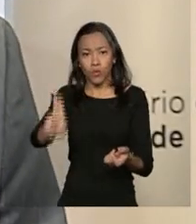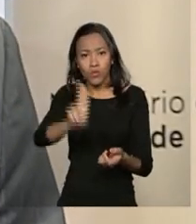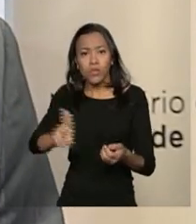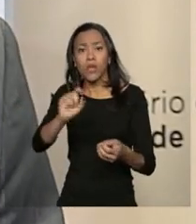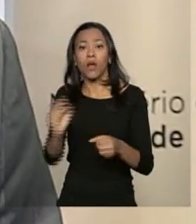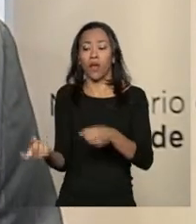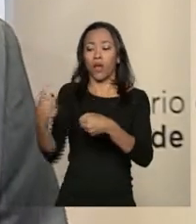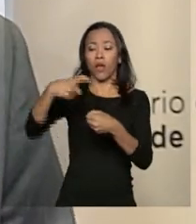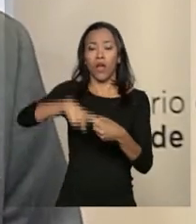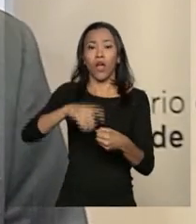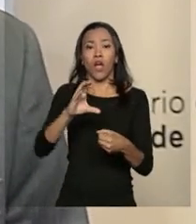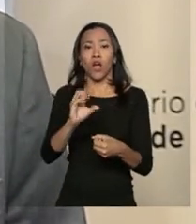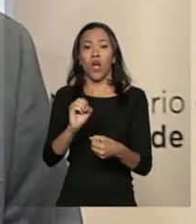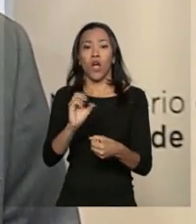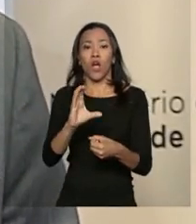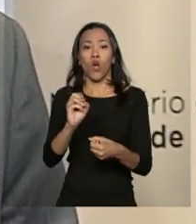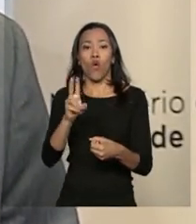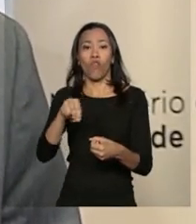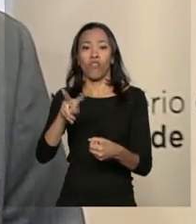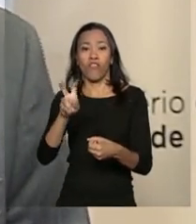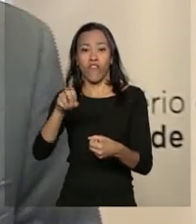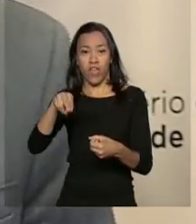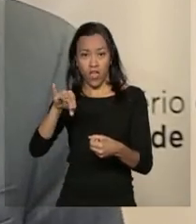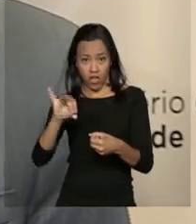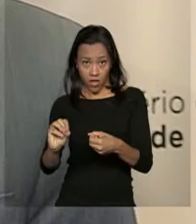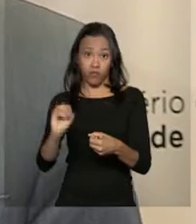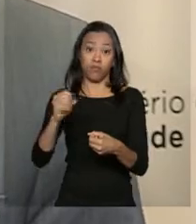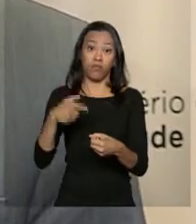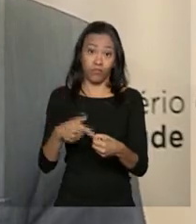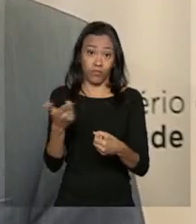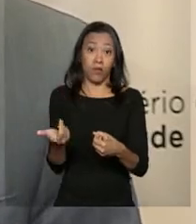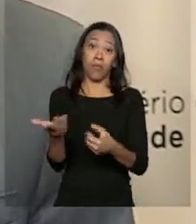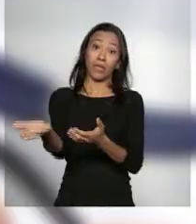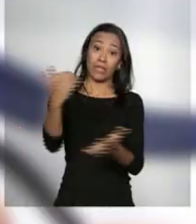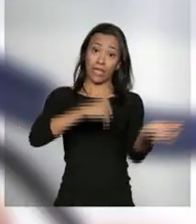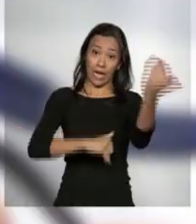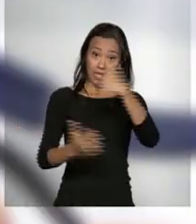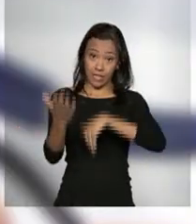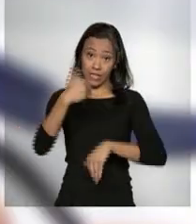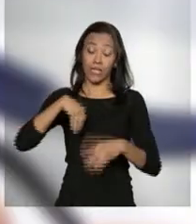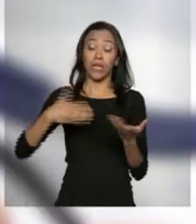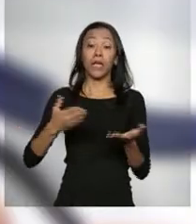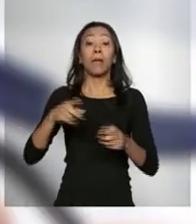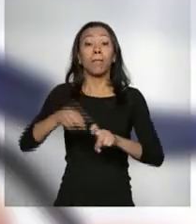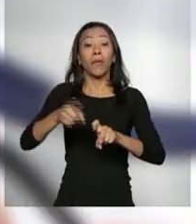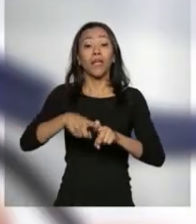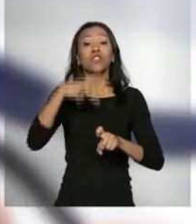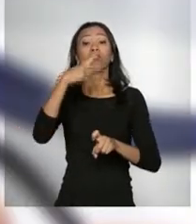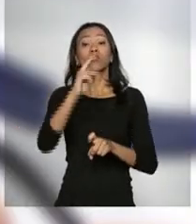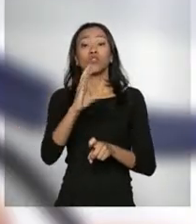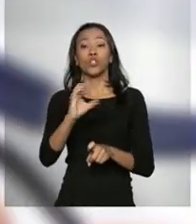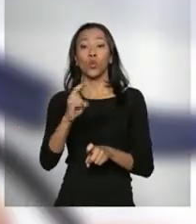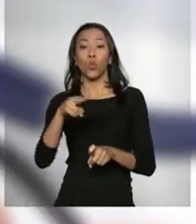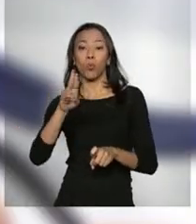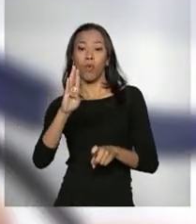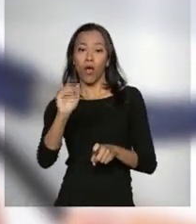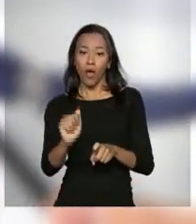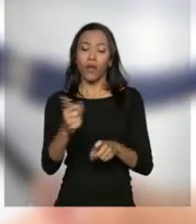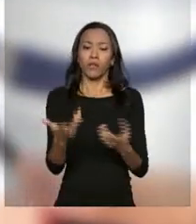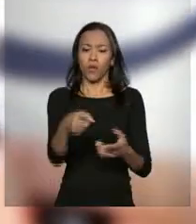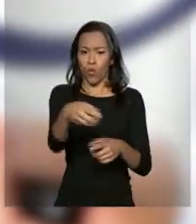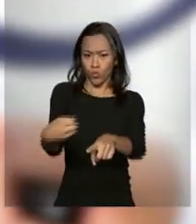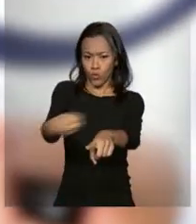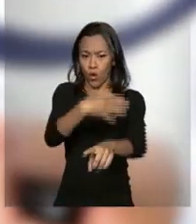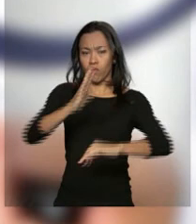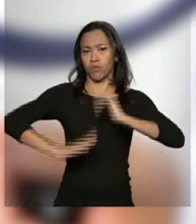de cooperação com a organização pan-americana para trazer médicos cubanos. Com os novos profissionais, o número de médicos atuando